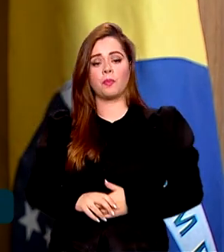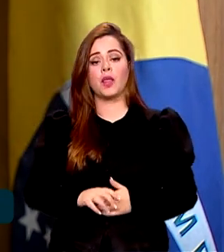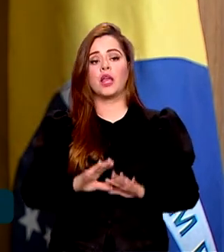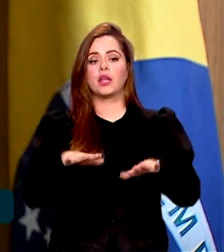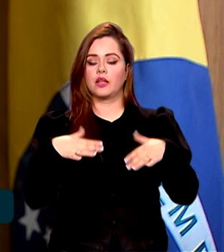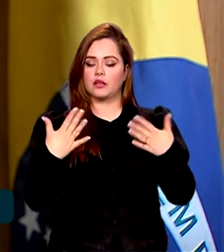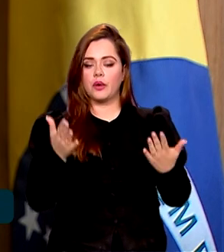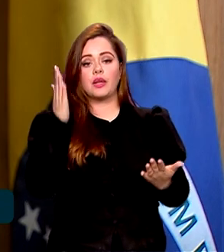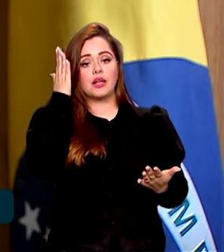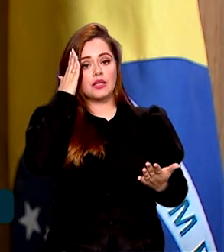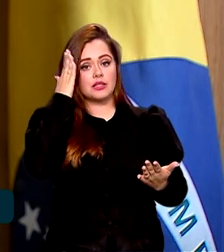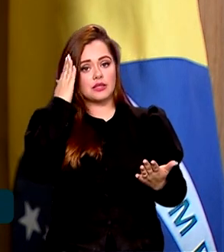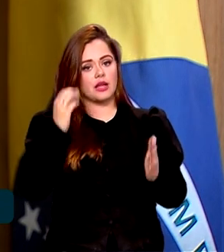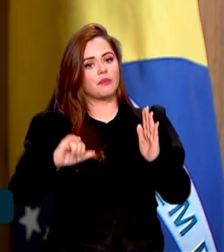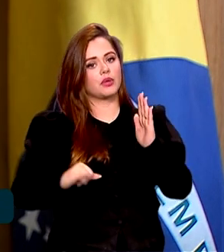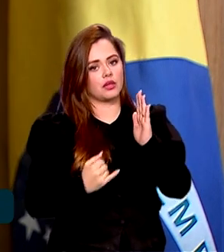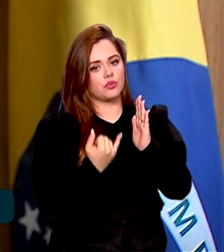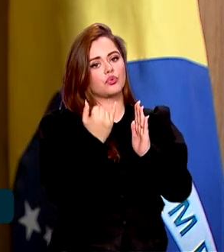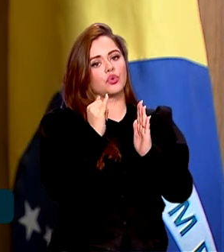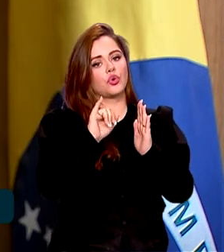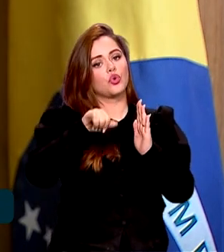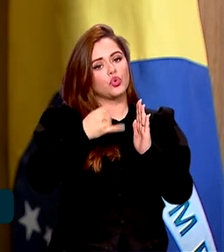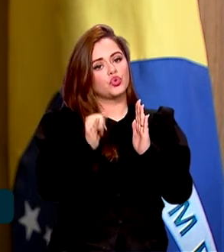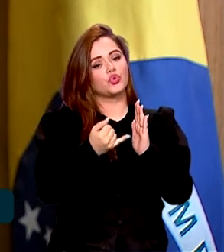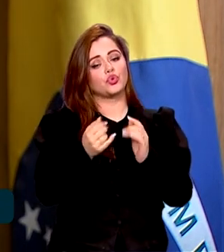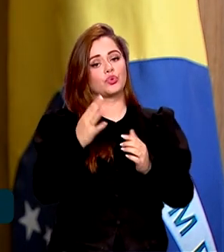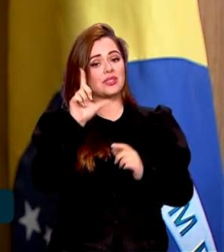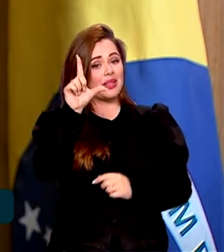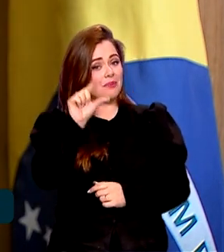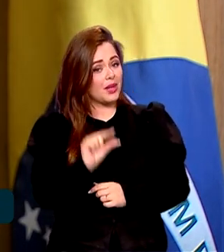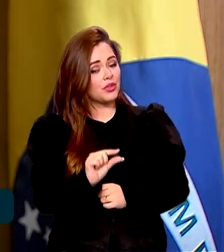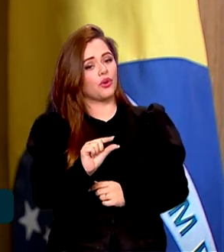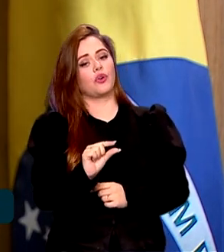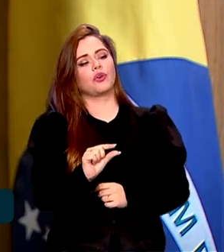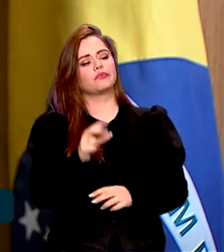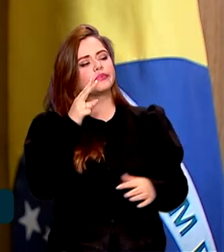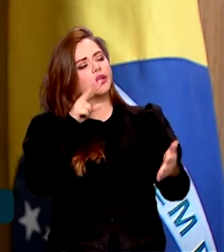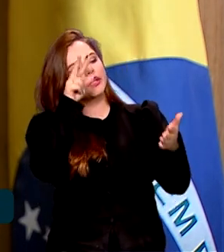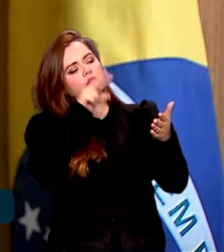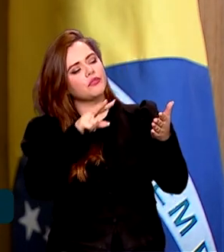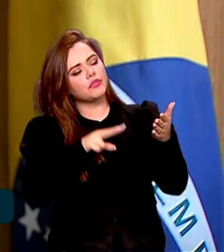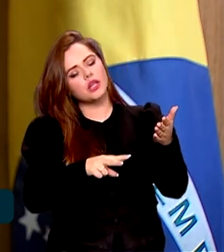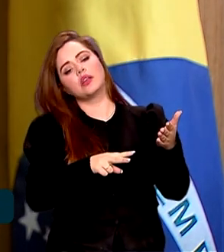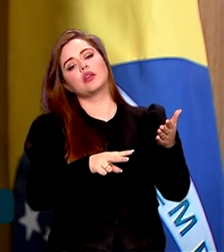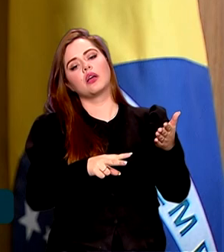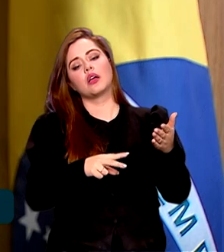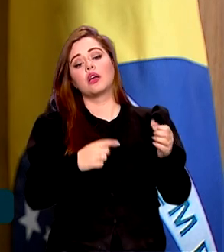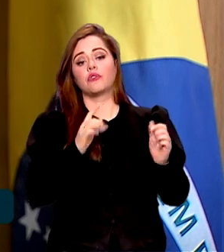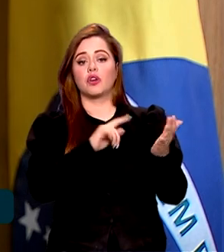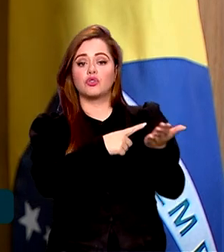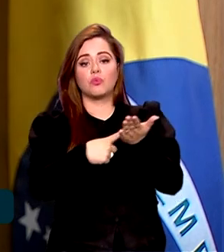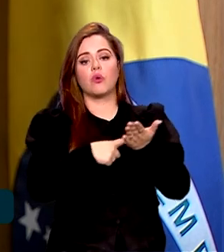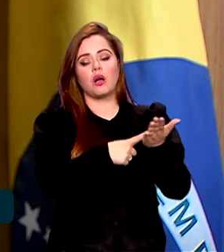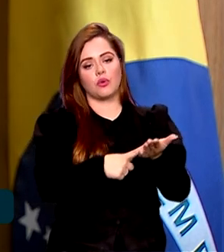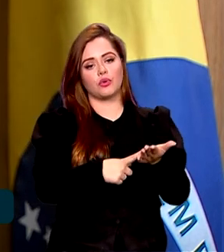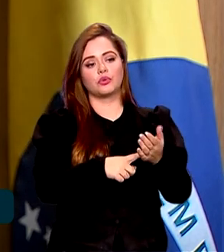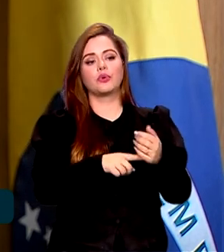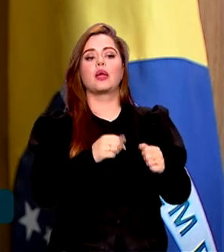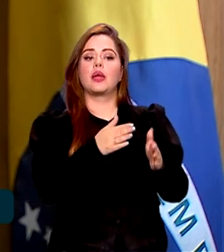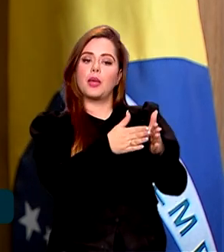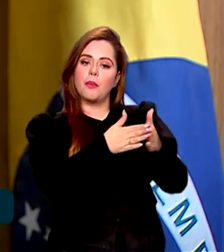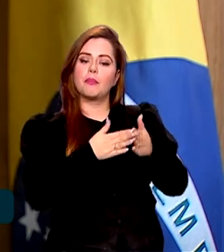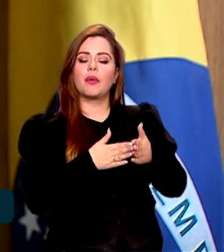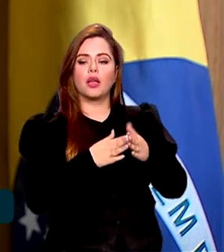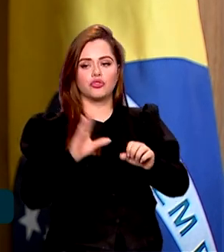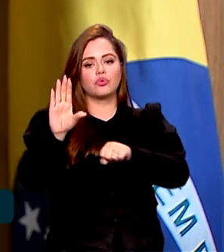sabe que a taxa de juros é menor e ela verifica, faz o acordo com o município e submete ao Tesouro Nacional. Estando tudo ok,